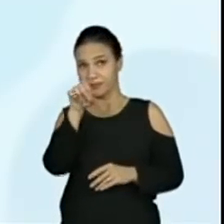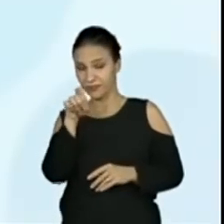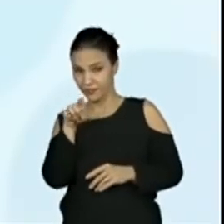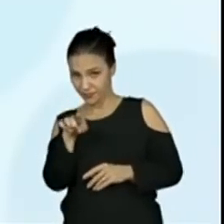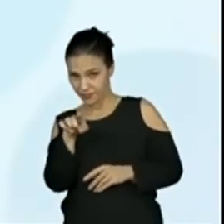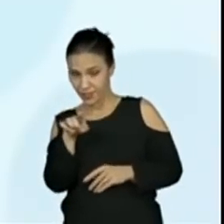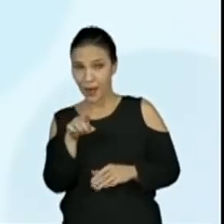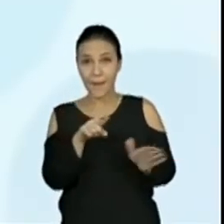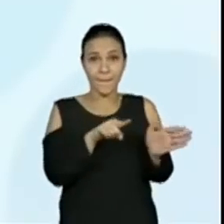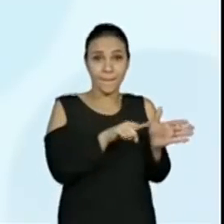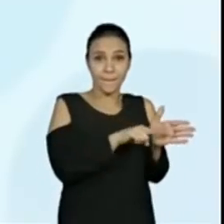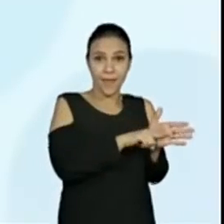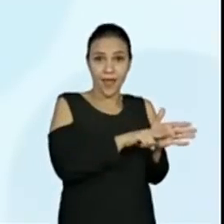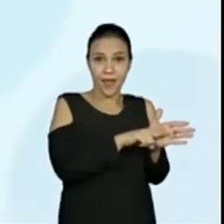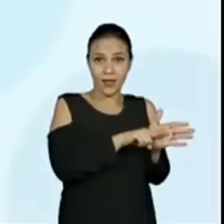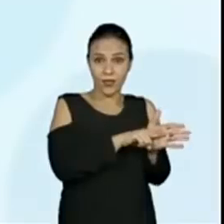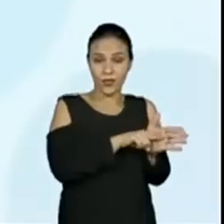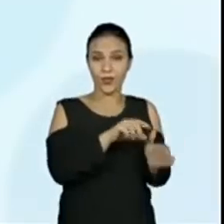499.